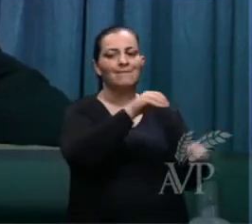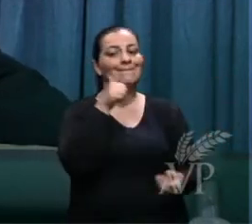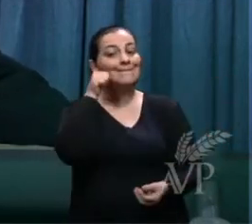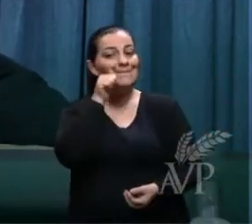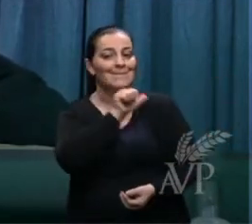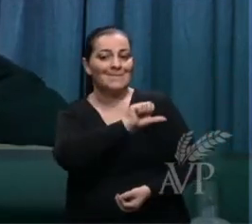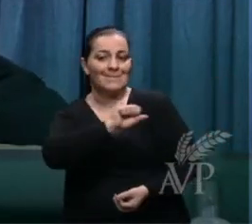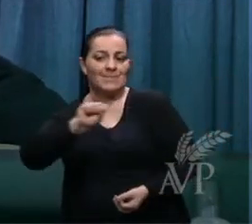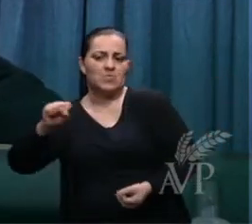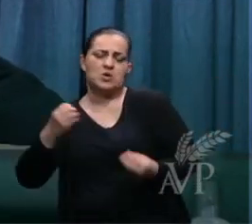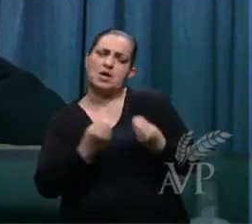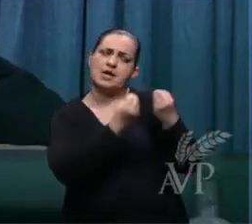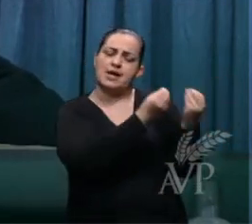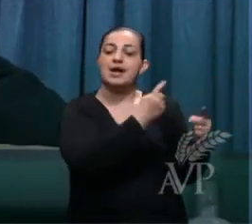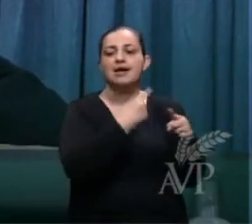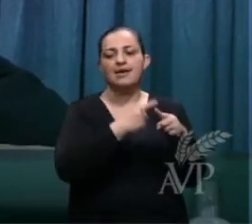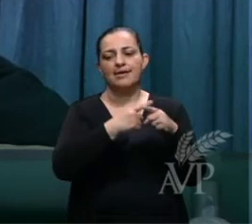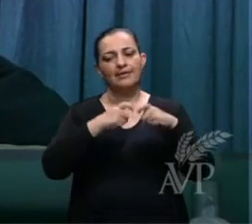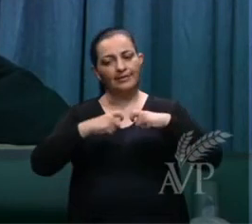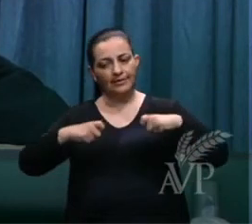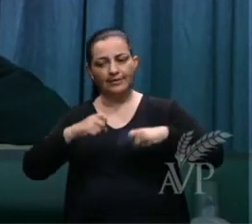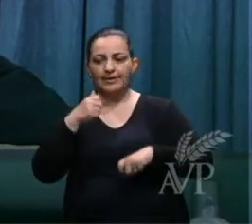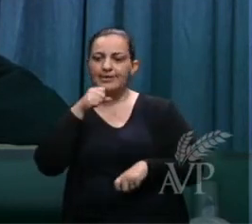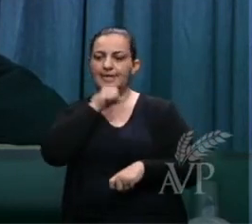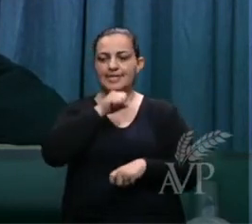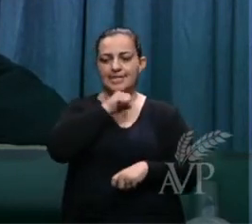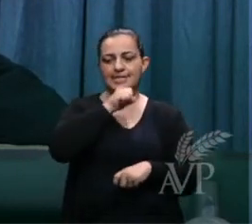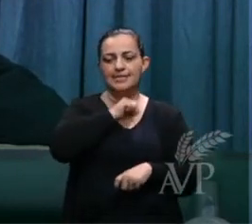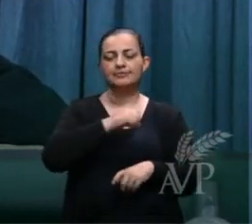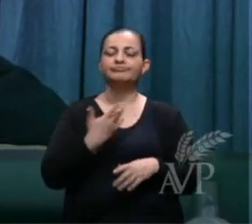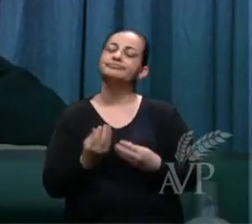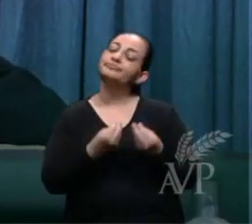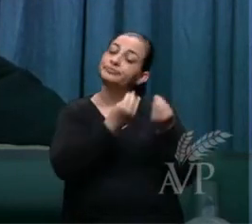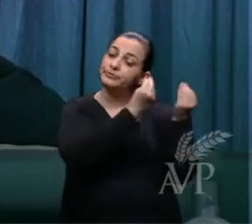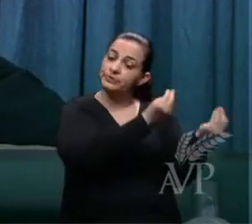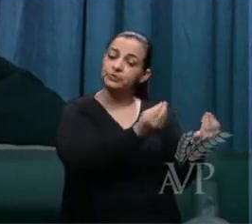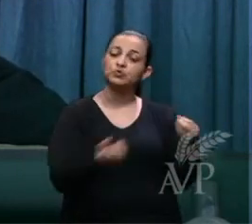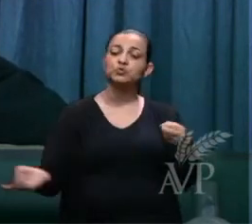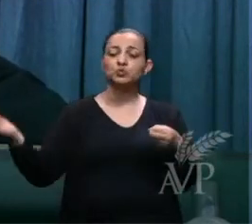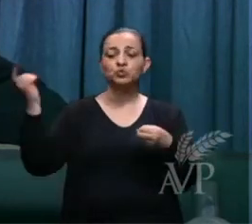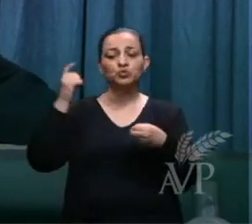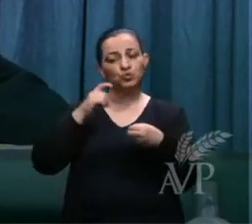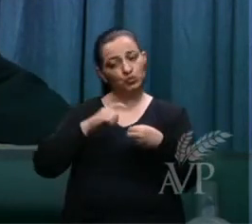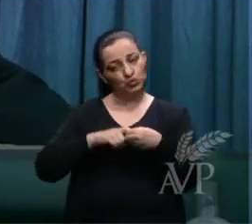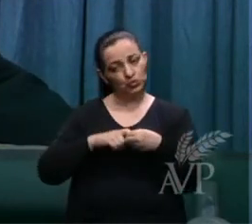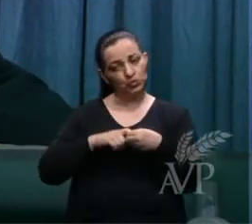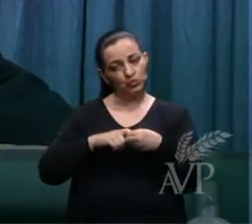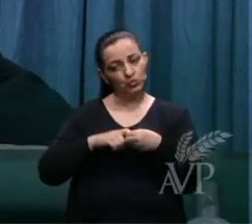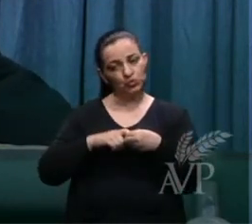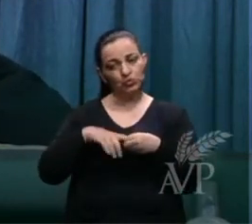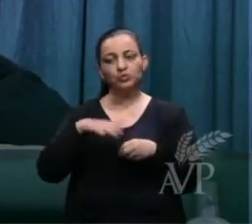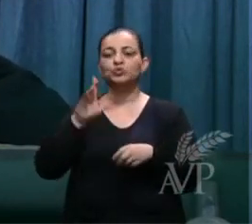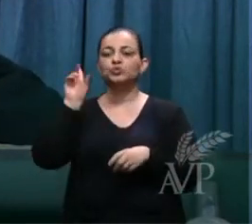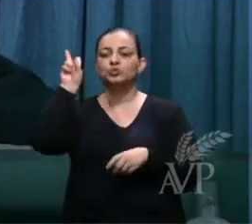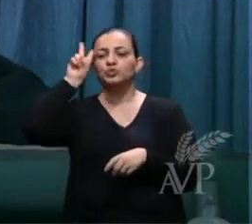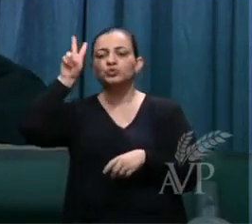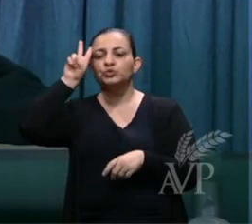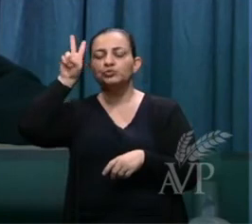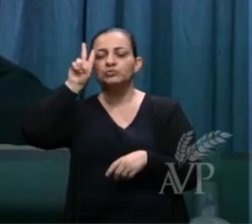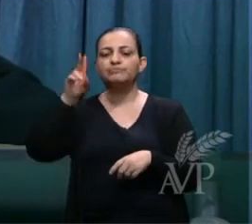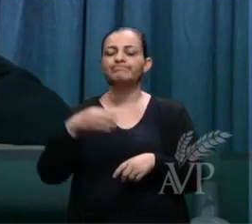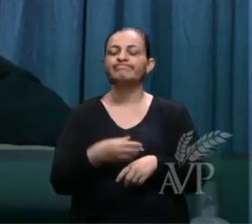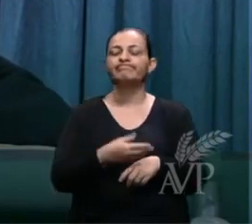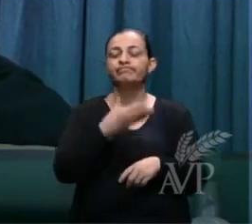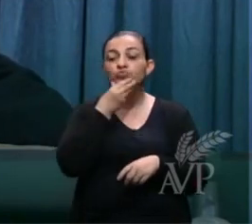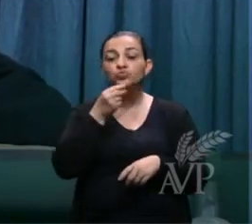deu para ela e quando ela voltou ela lembrou isso para ele e o profeta disse veja